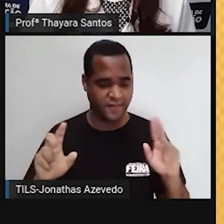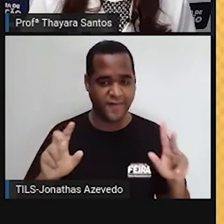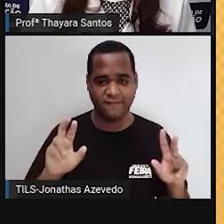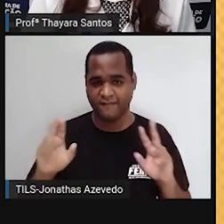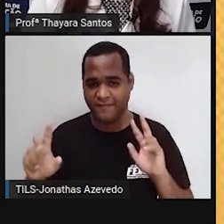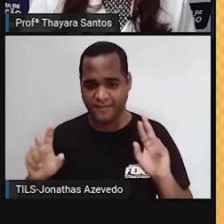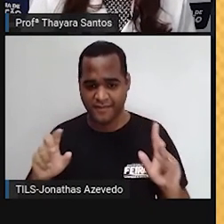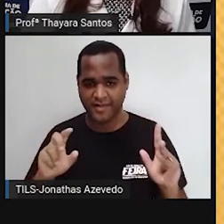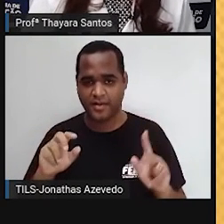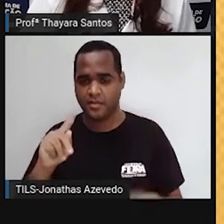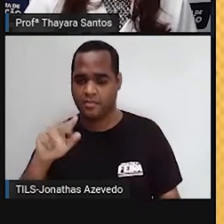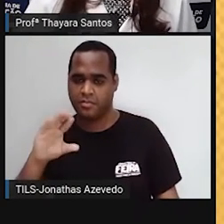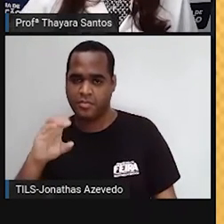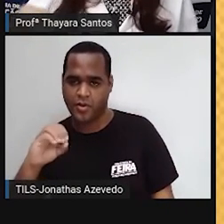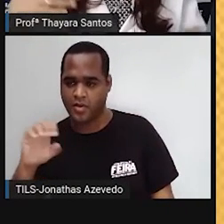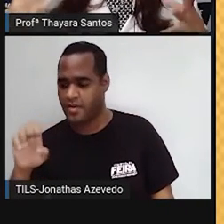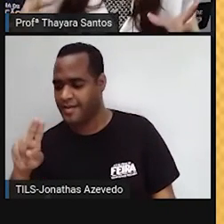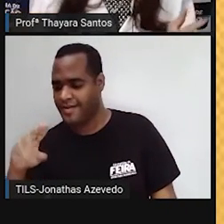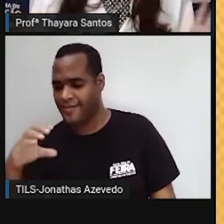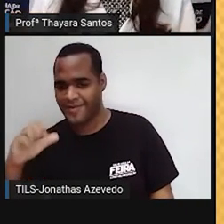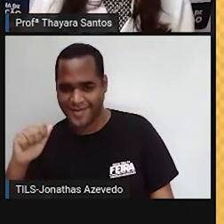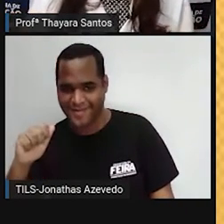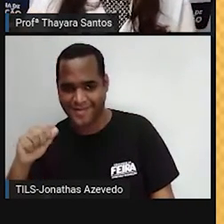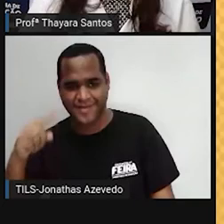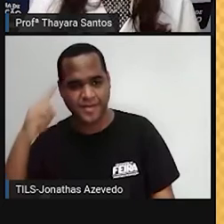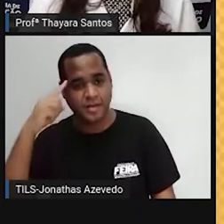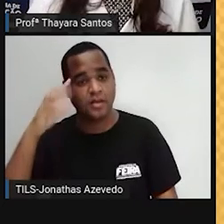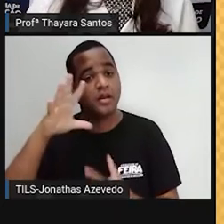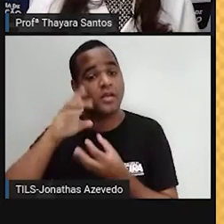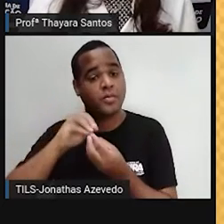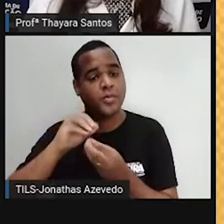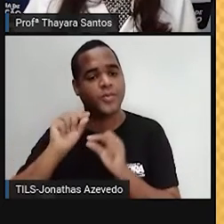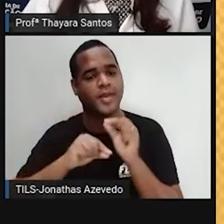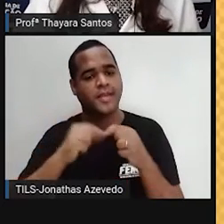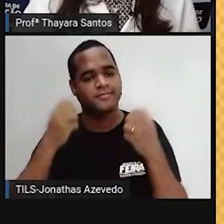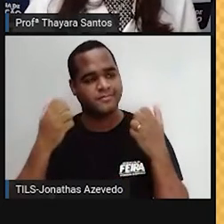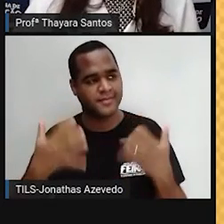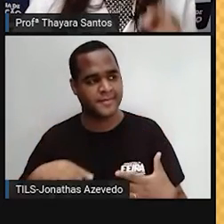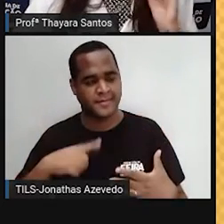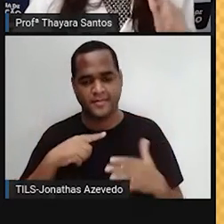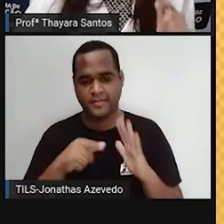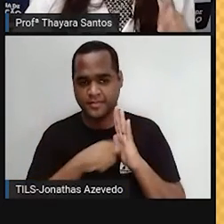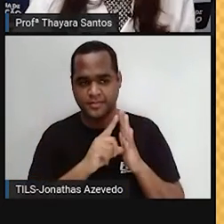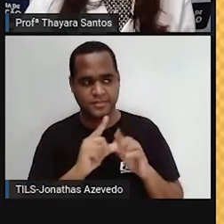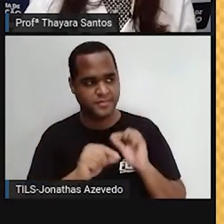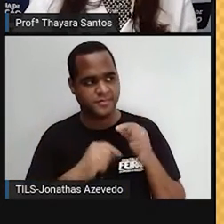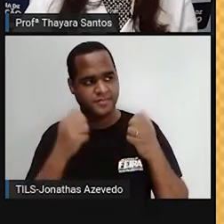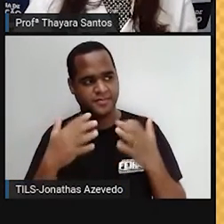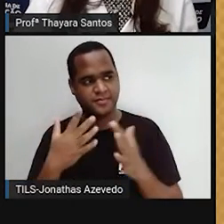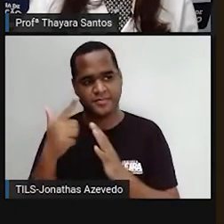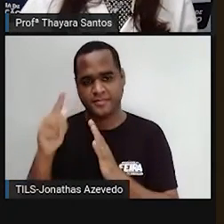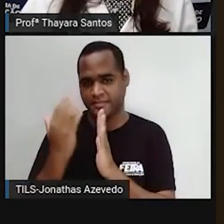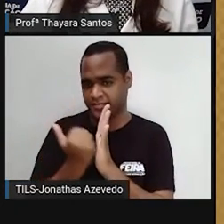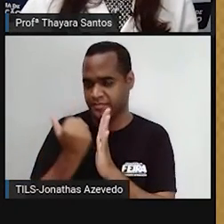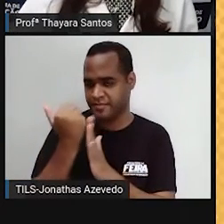procarióticas e eucarióticas. Foi um resumo do que a gente já tinha visto antes. Agora vamos ver mais um pouquinho.